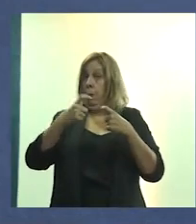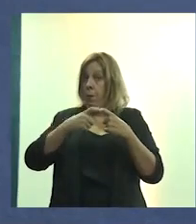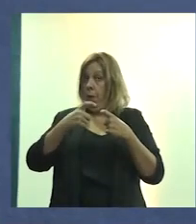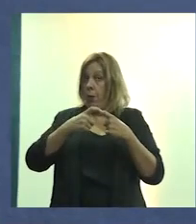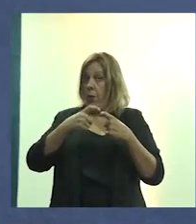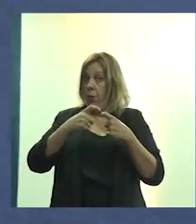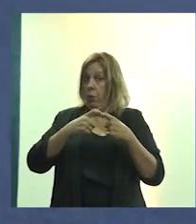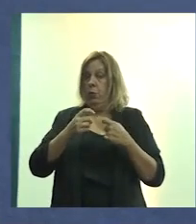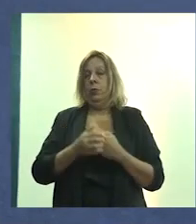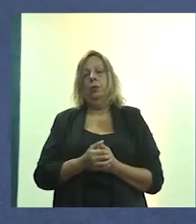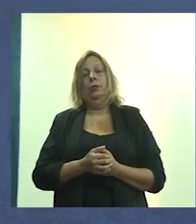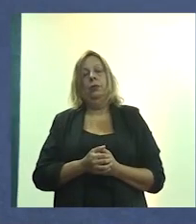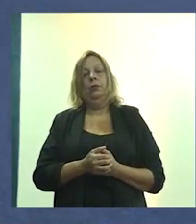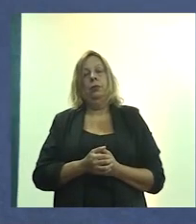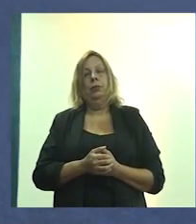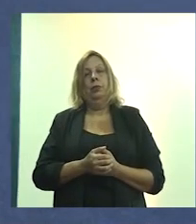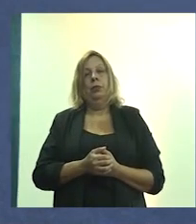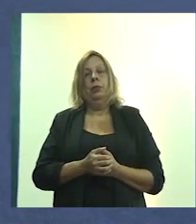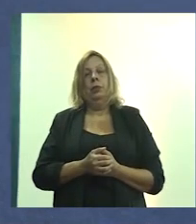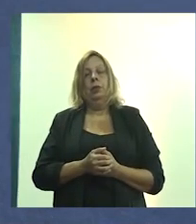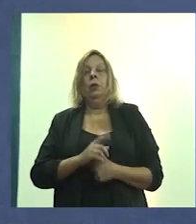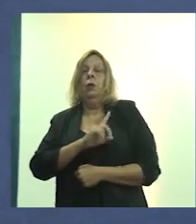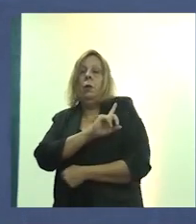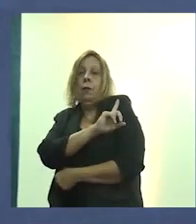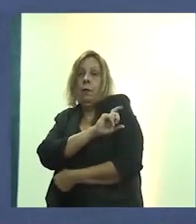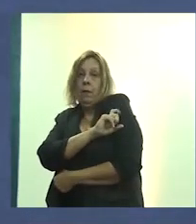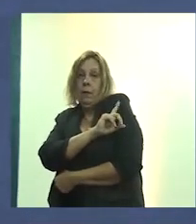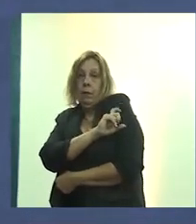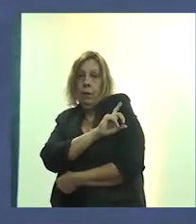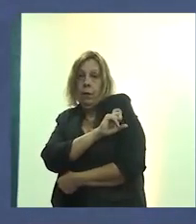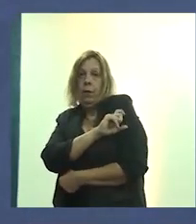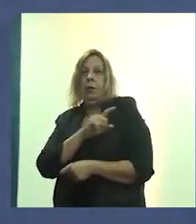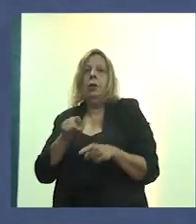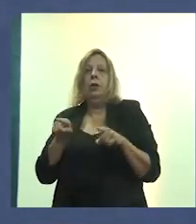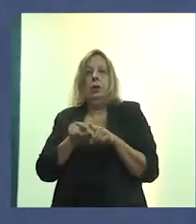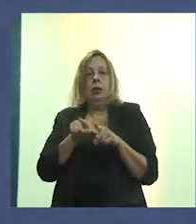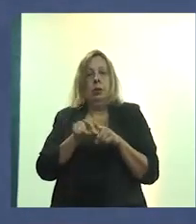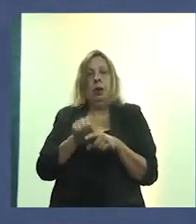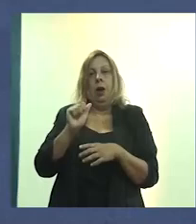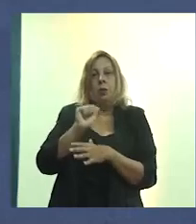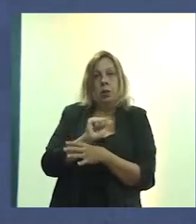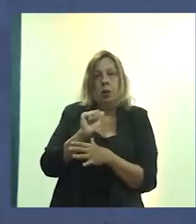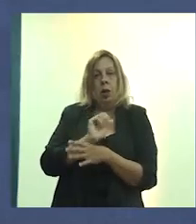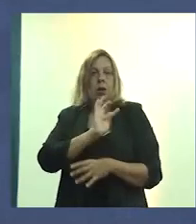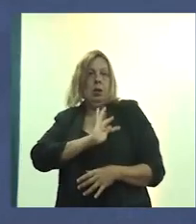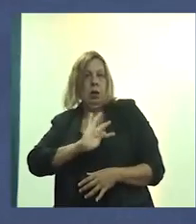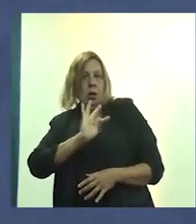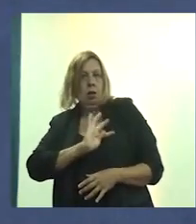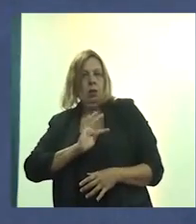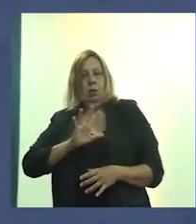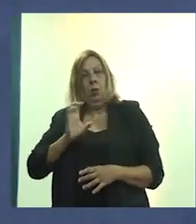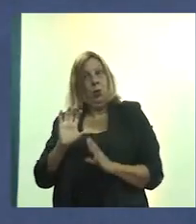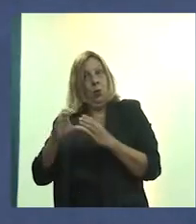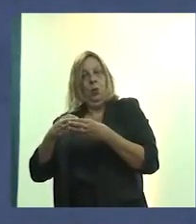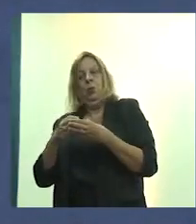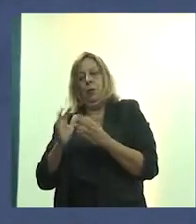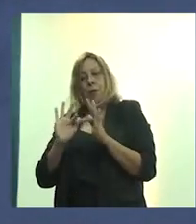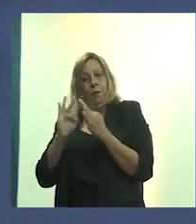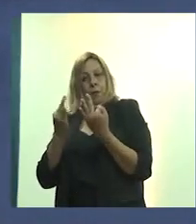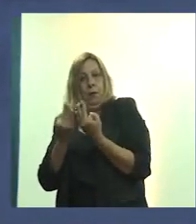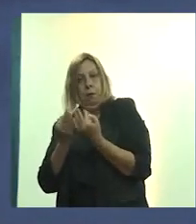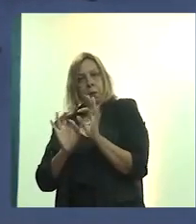o médico generalista, o enfermeiro, auxiliar técnico e os agentes comunitários de saúde. São pessoas normalmente